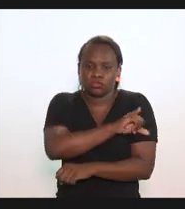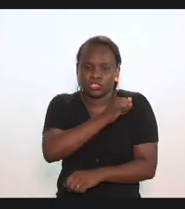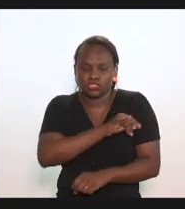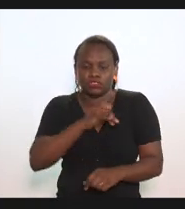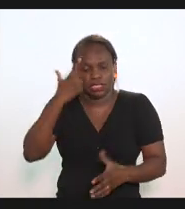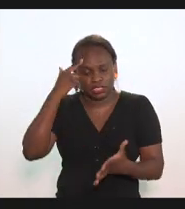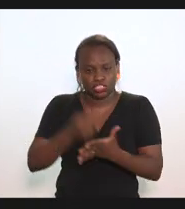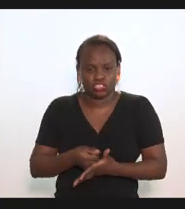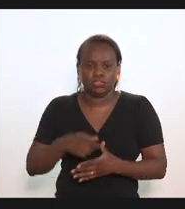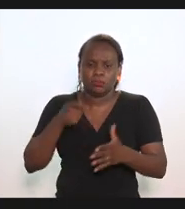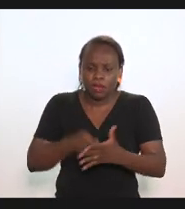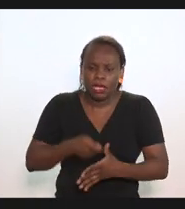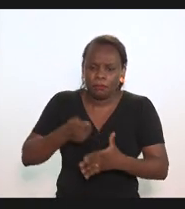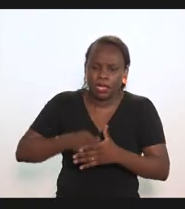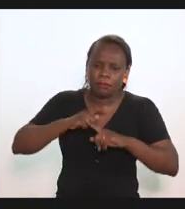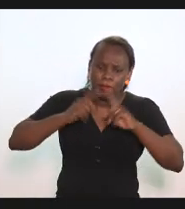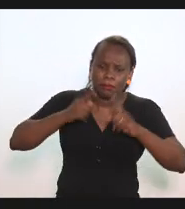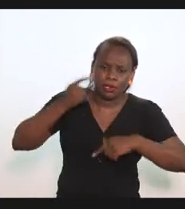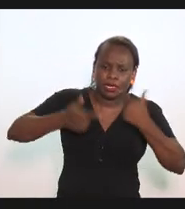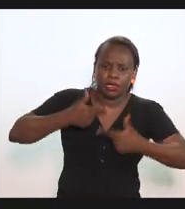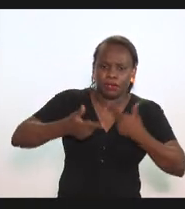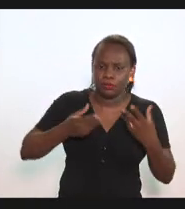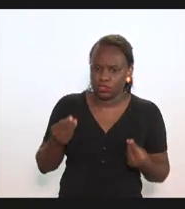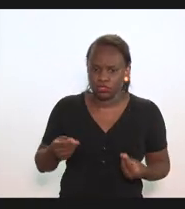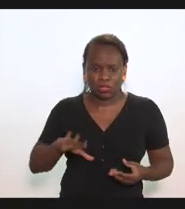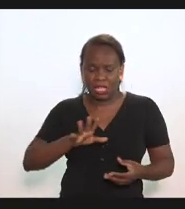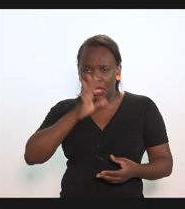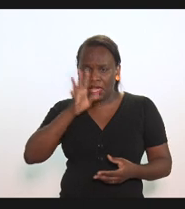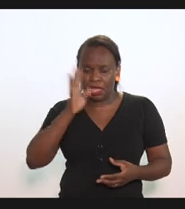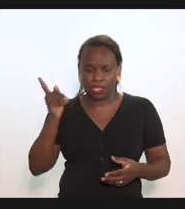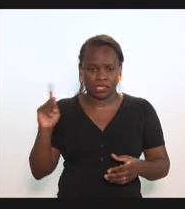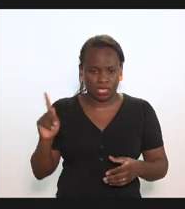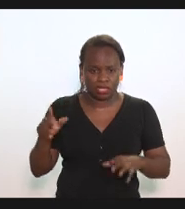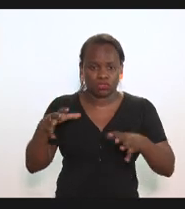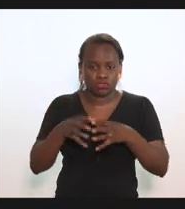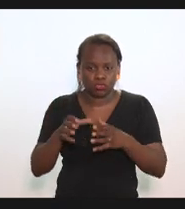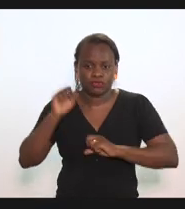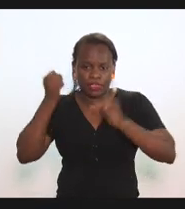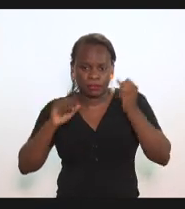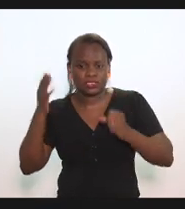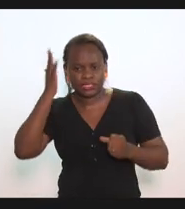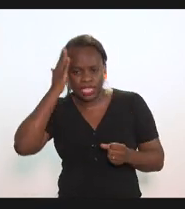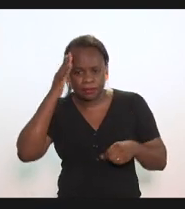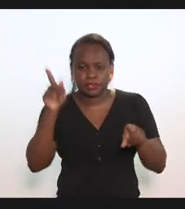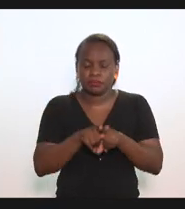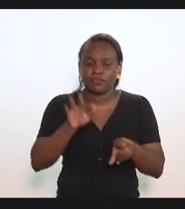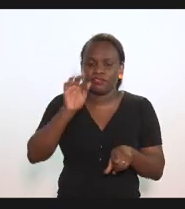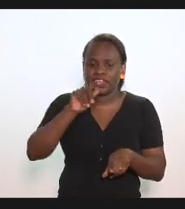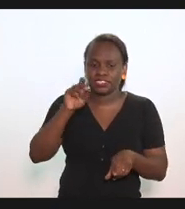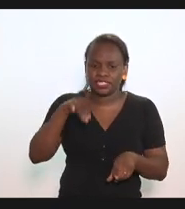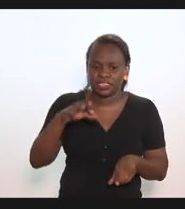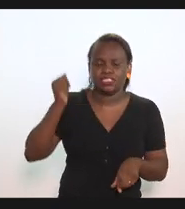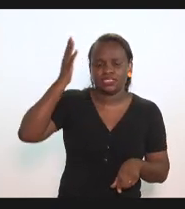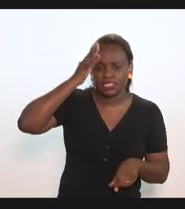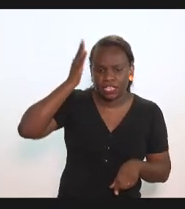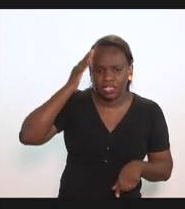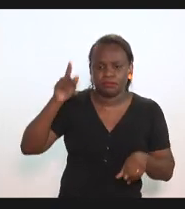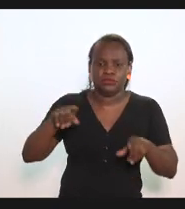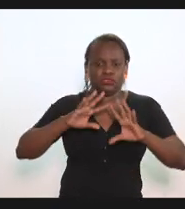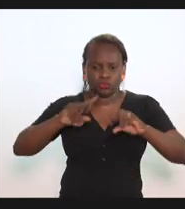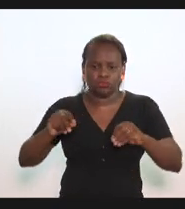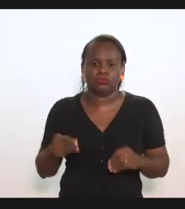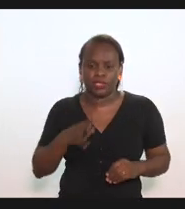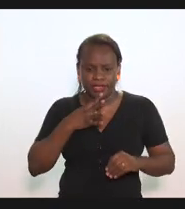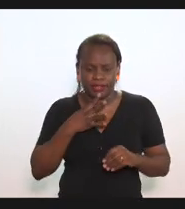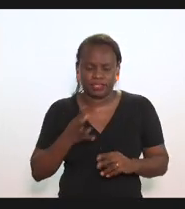depois de muita discussão e não foi a revelia nem do setor produtivo muito menos da fazenda e tão pouco dos envolvidos